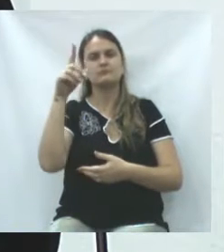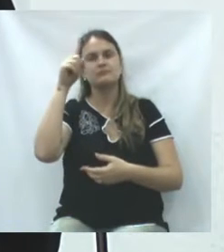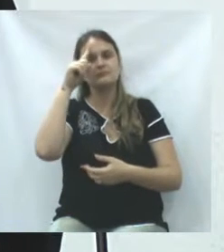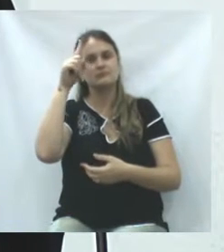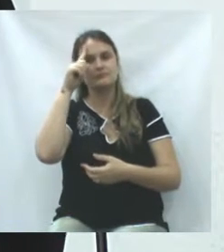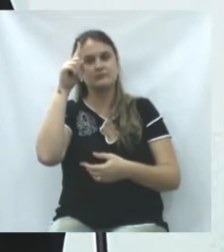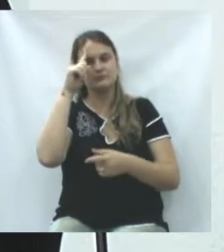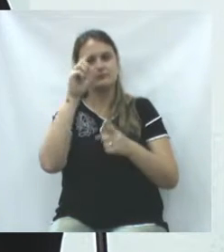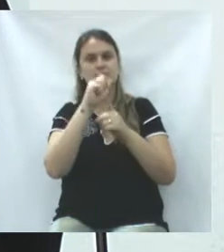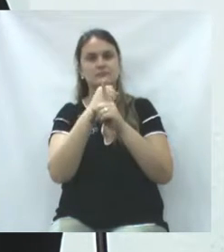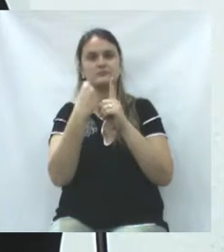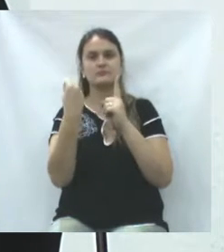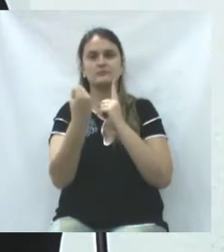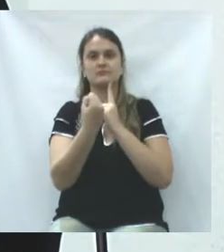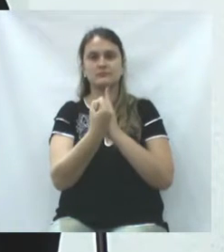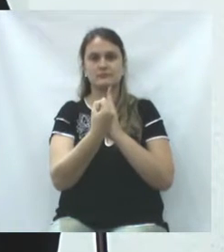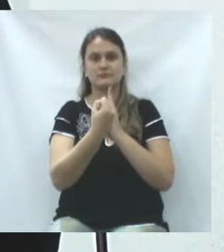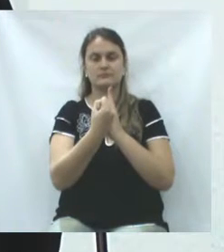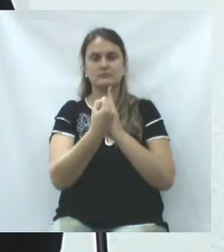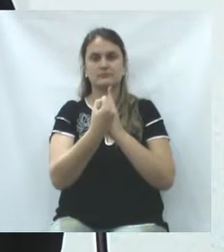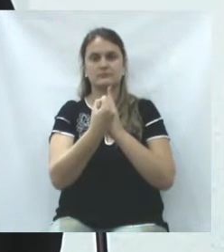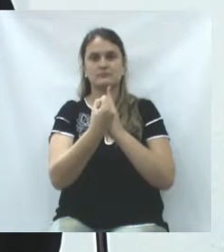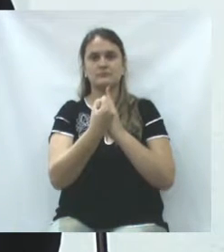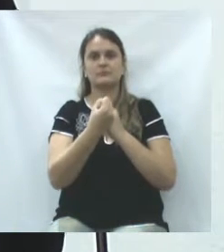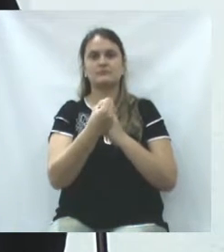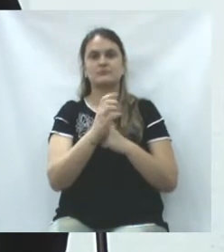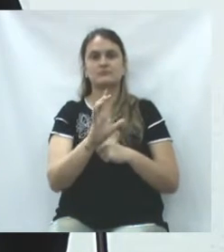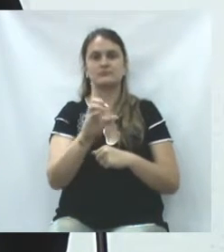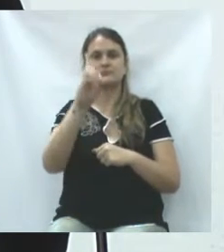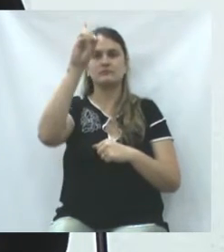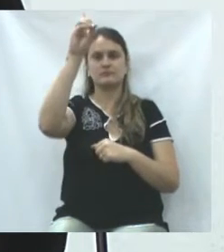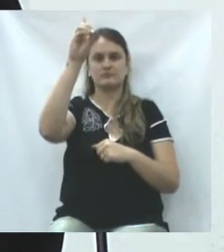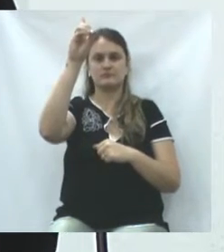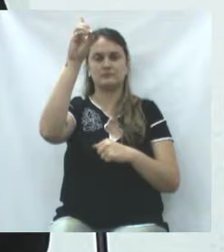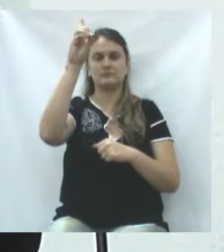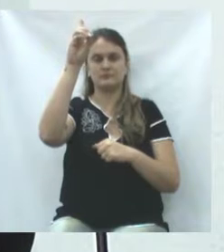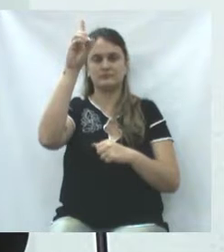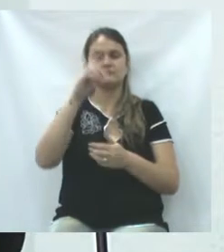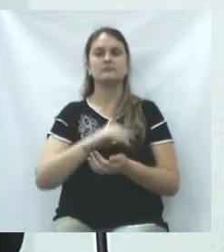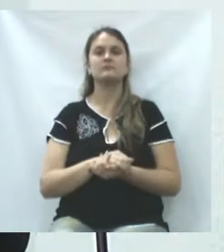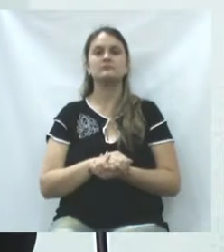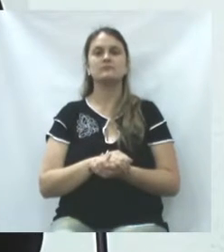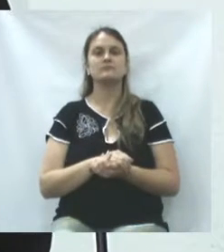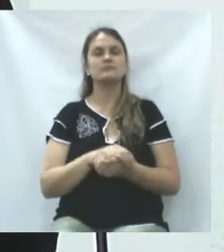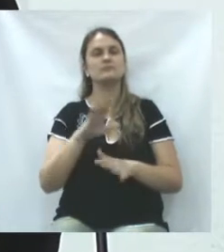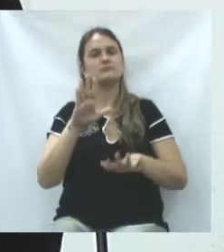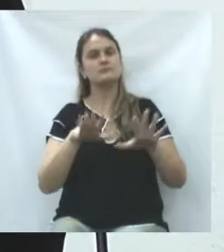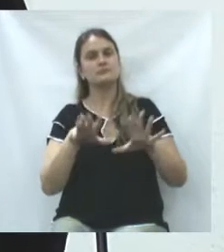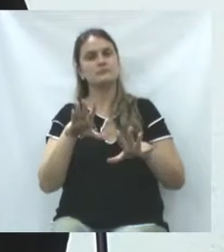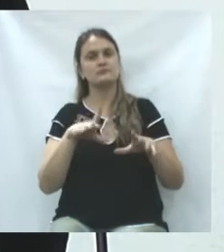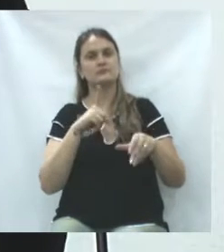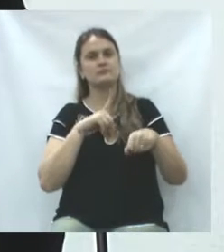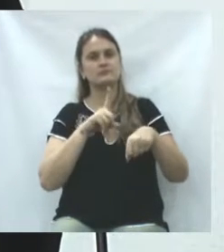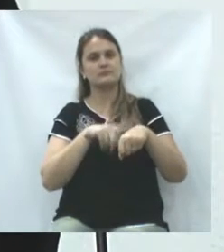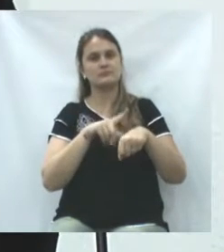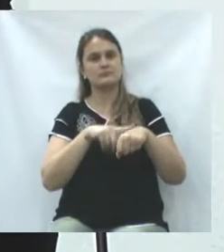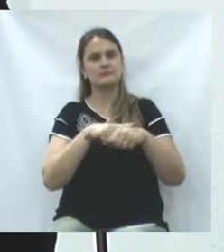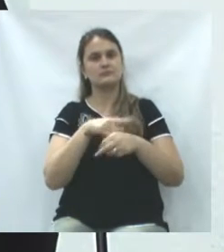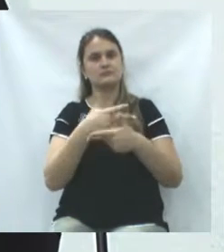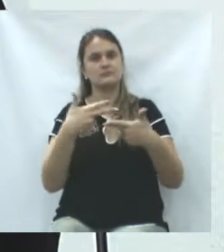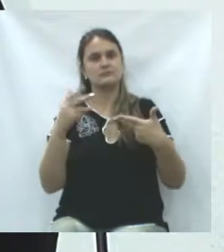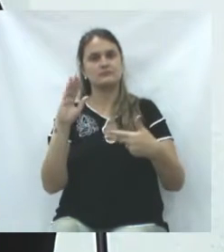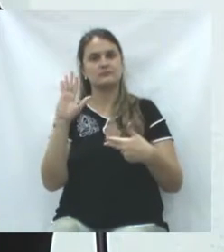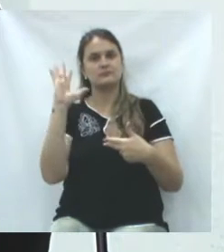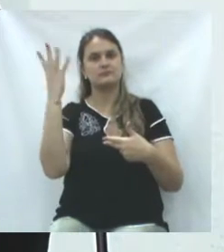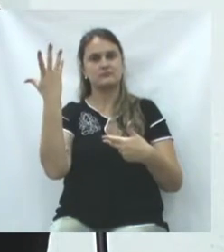o dia a dia de uma sociedade e o ser provedor maior, que é nosso Deus, às vezes dá o tempo para que